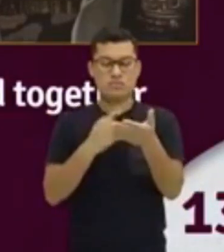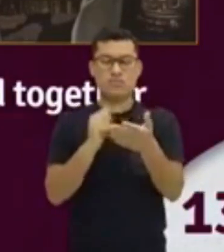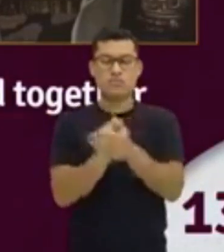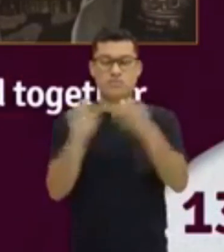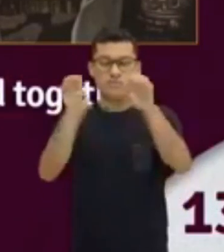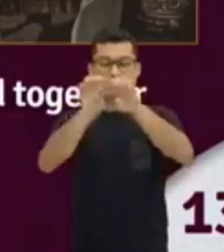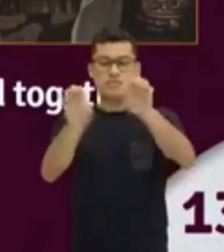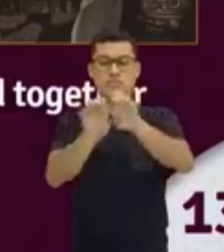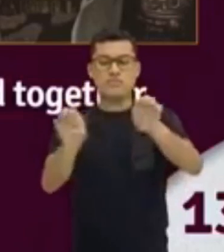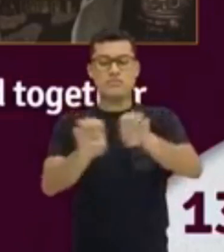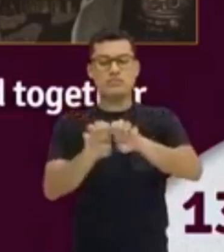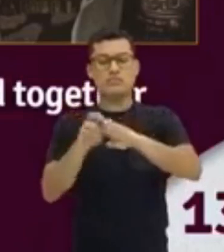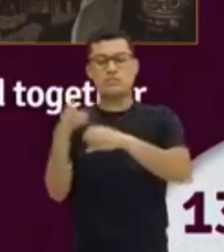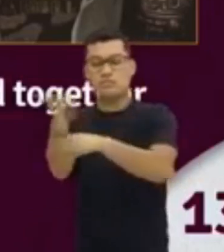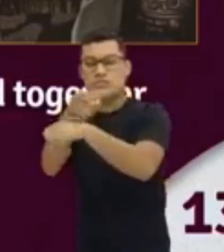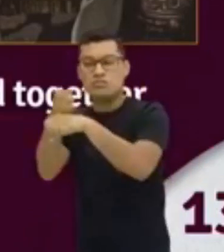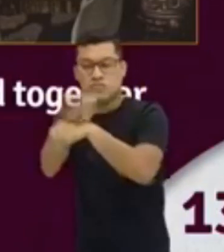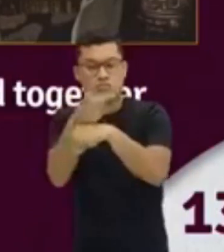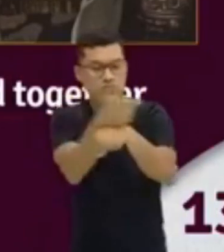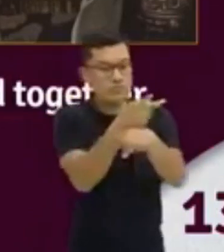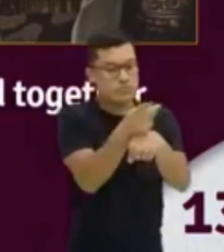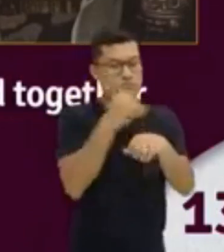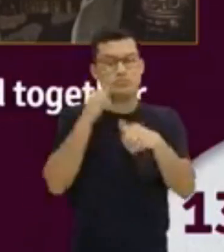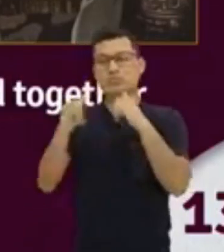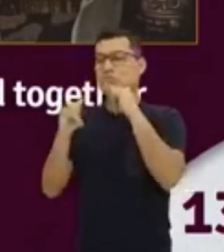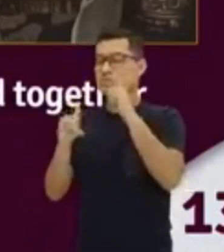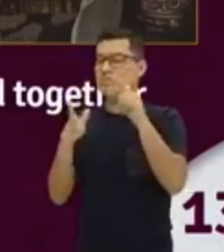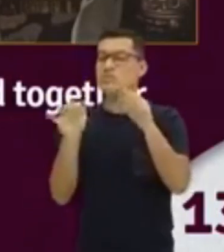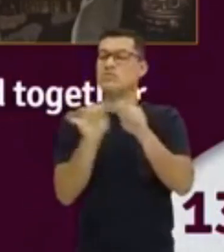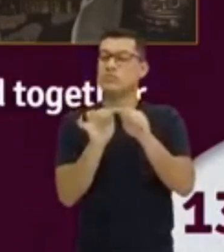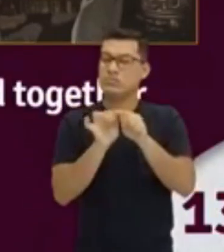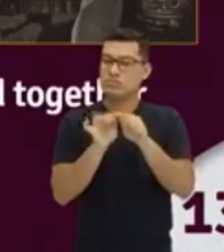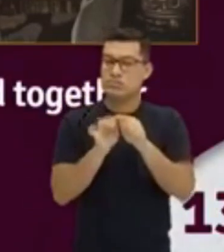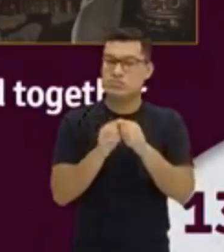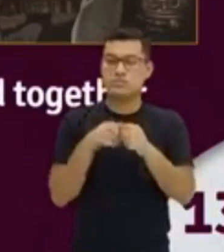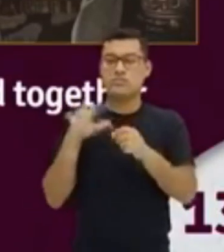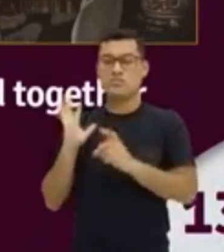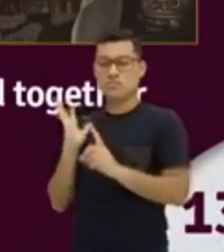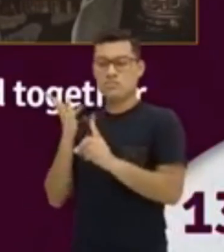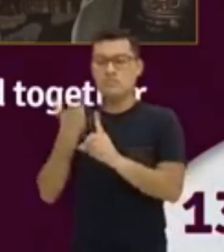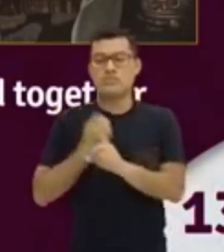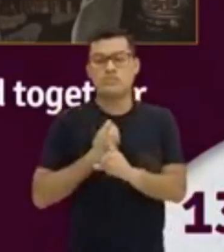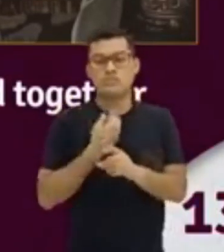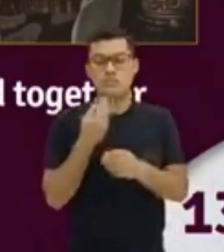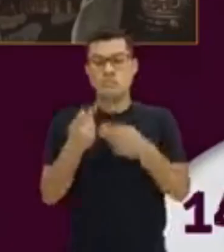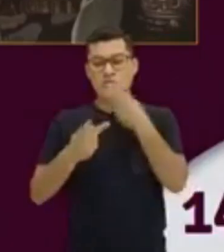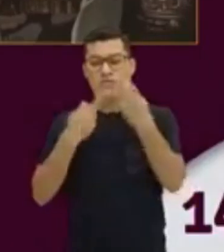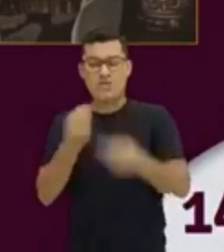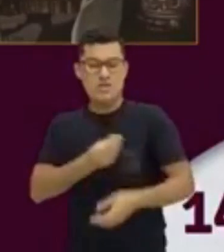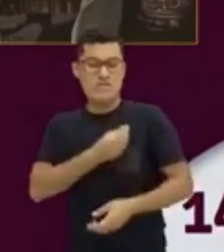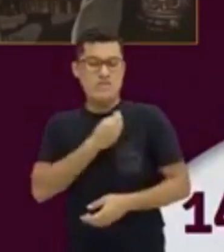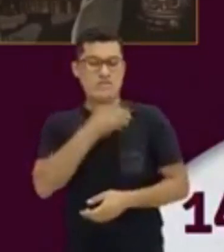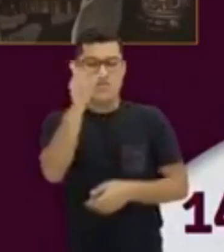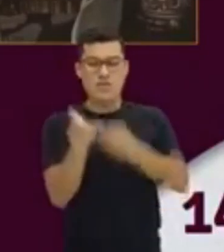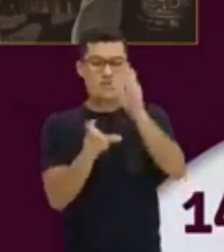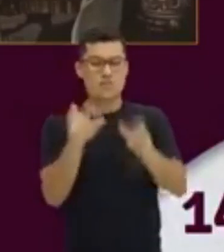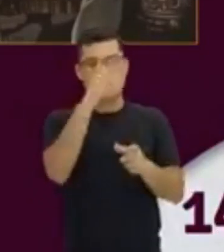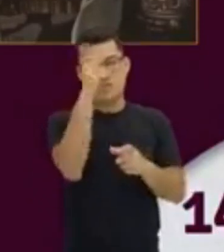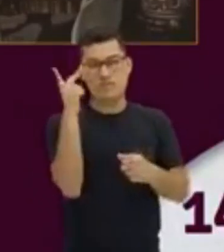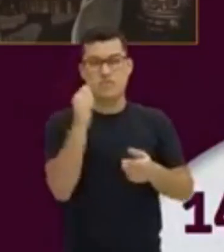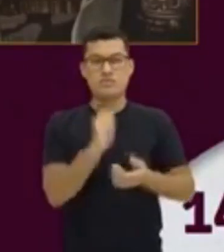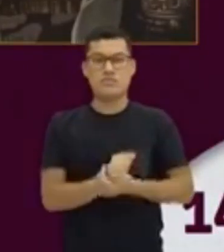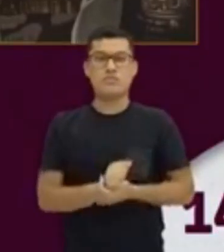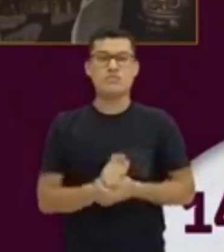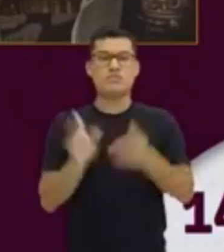busca as informações diretamente dele. E já sei. Já sei que é biografia. Já sei que se fala de vida pessoal. Tem mais coisa dele?